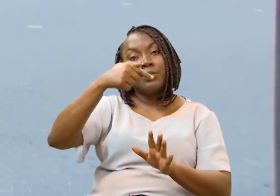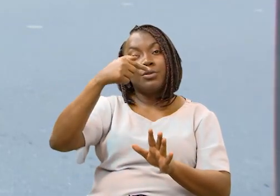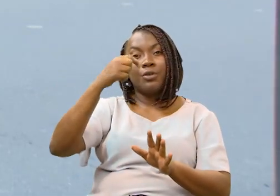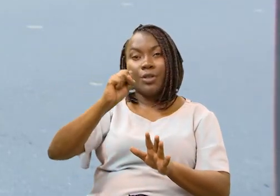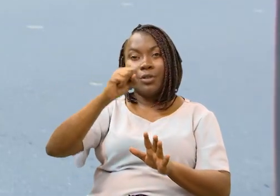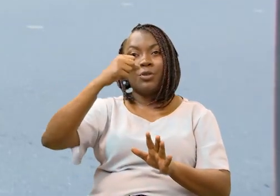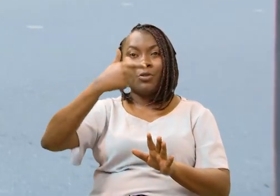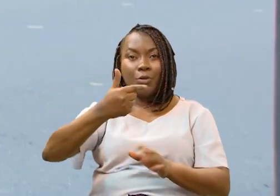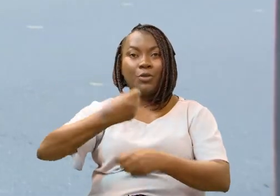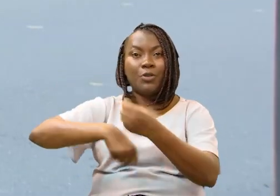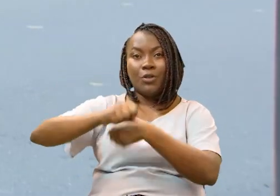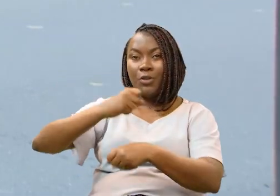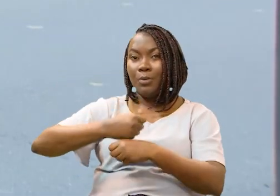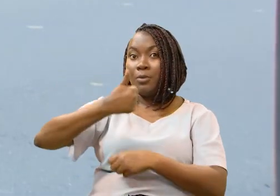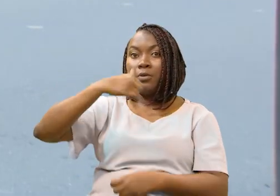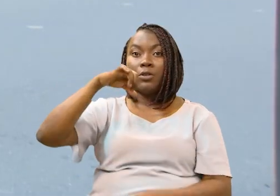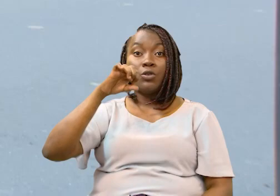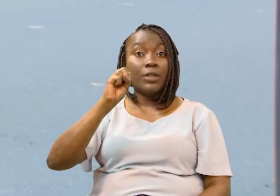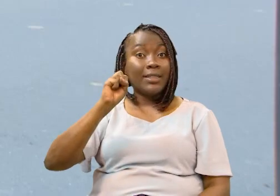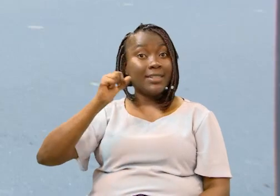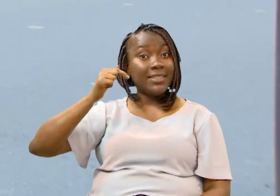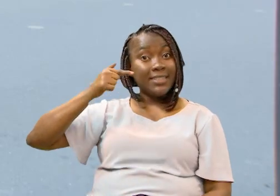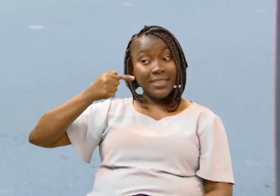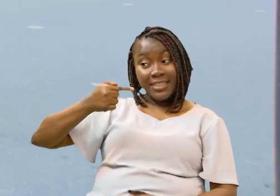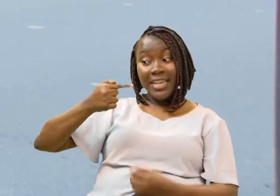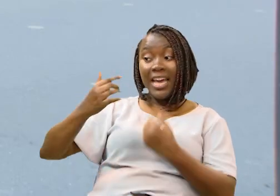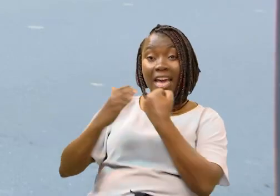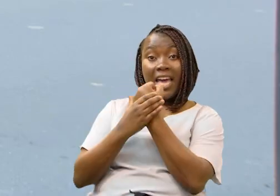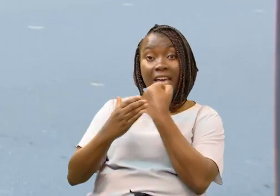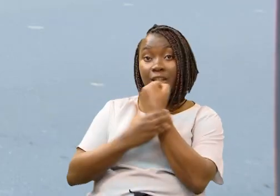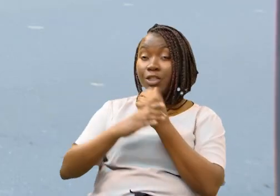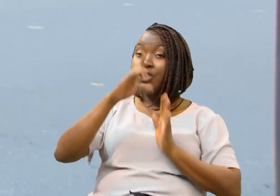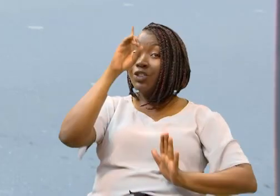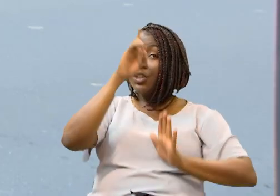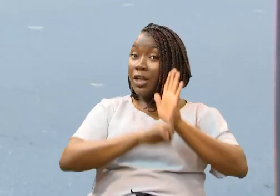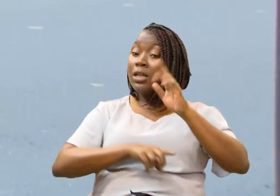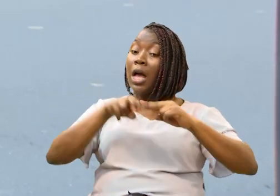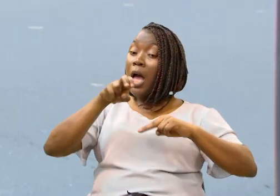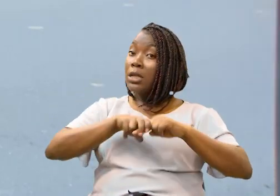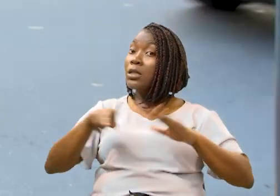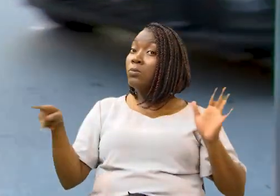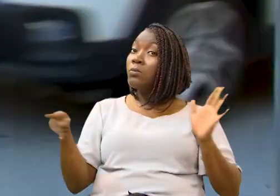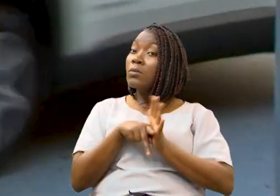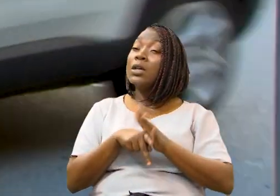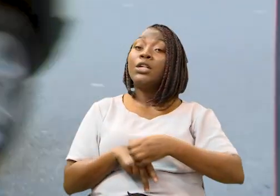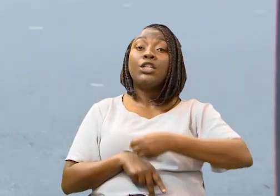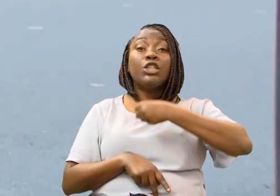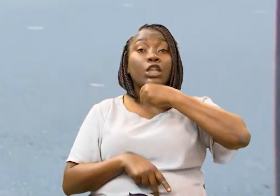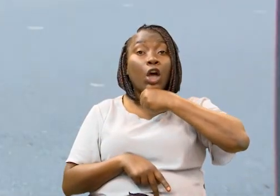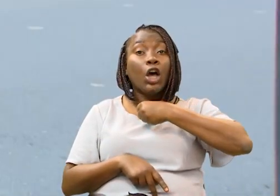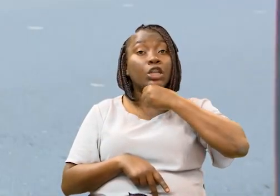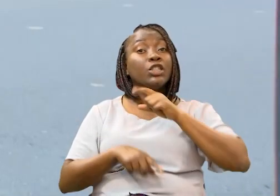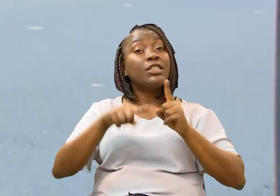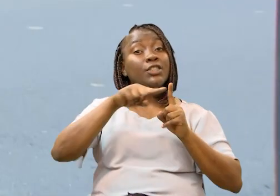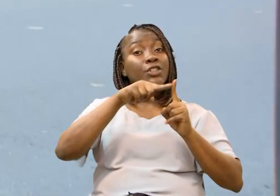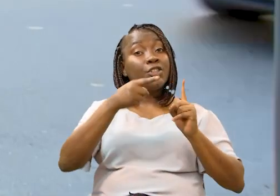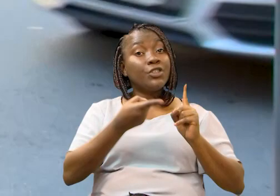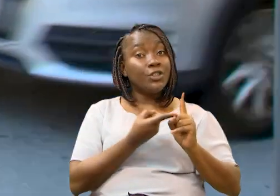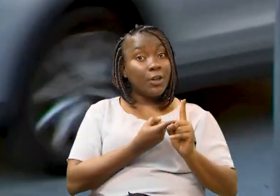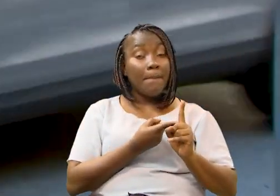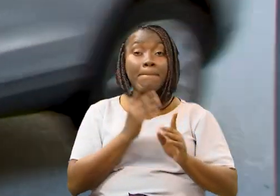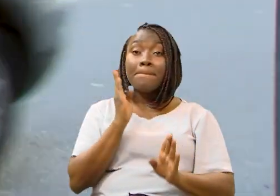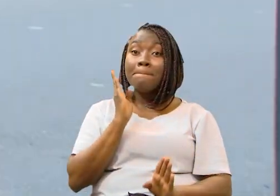.782 de 1987 garante direito aos assentos preferenciais para